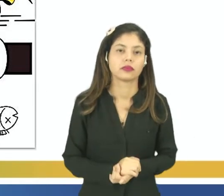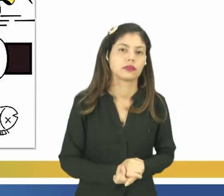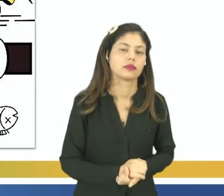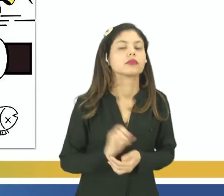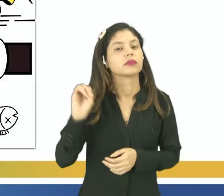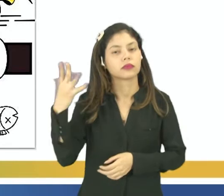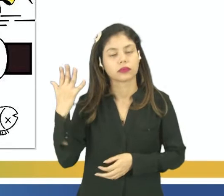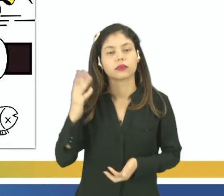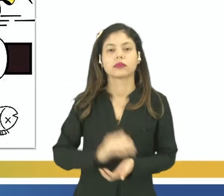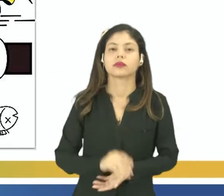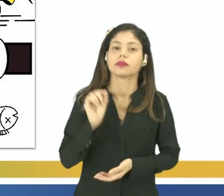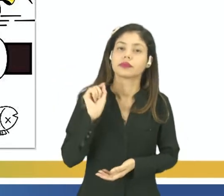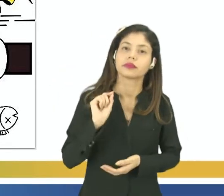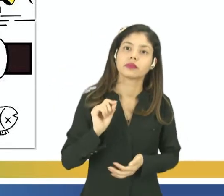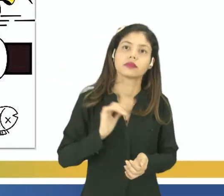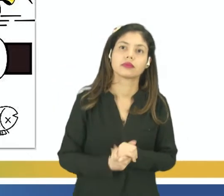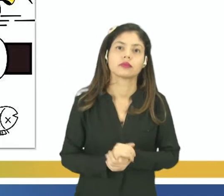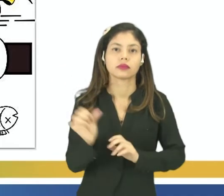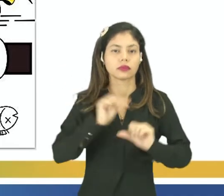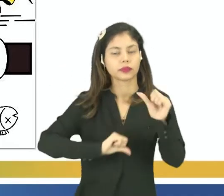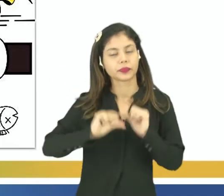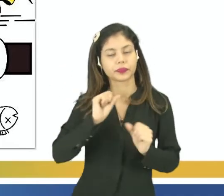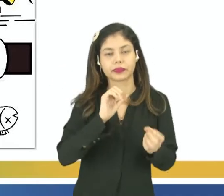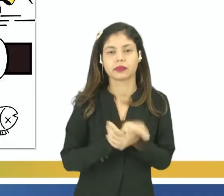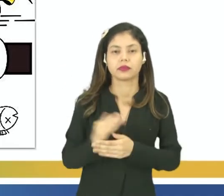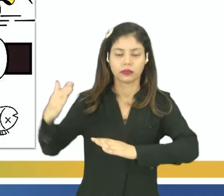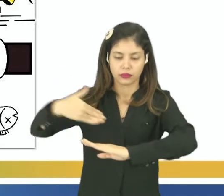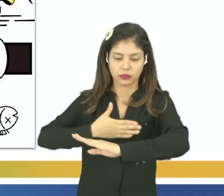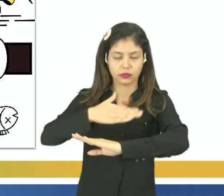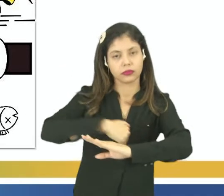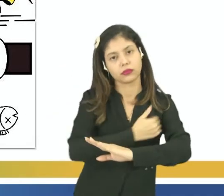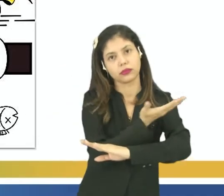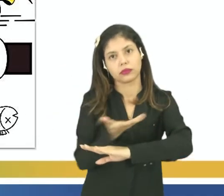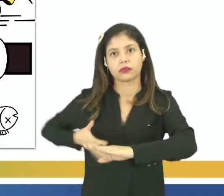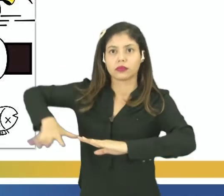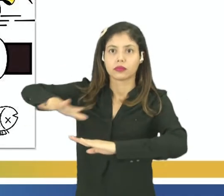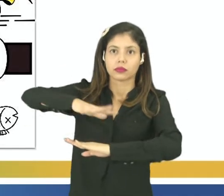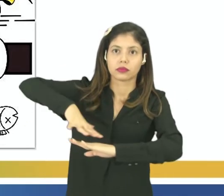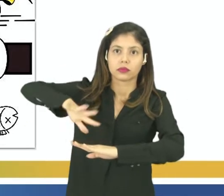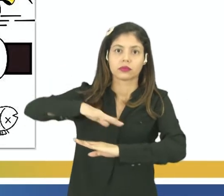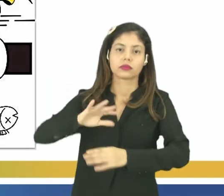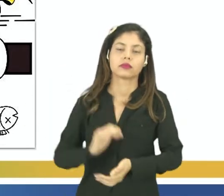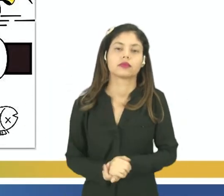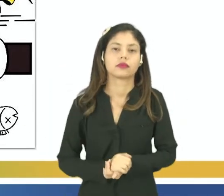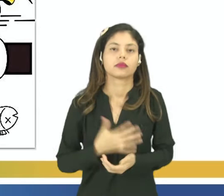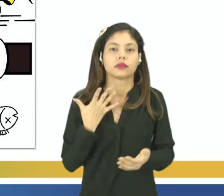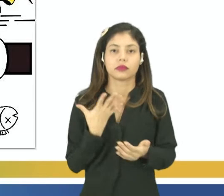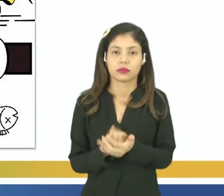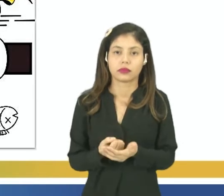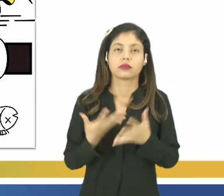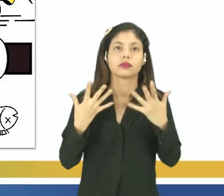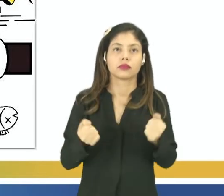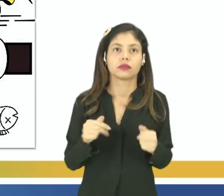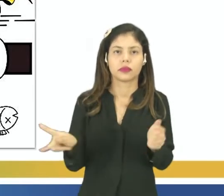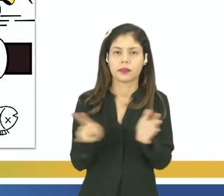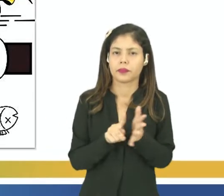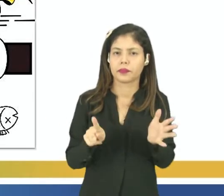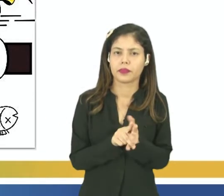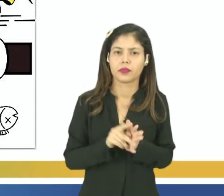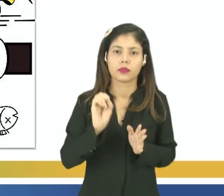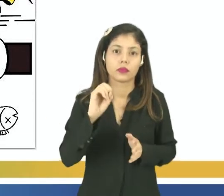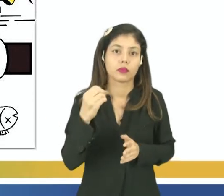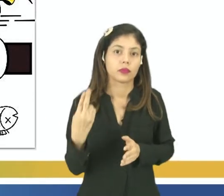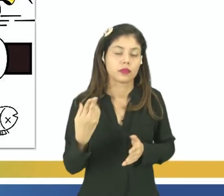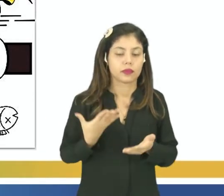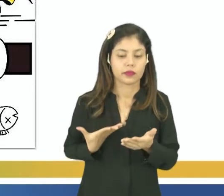Ele acontece devido o quê? Alterações no ecossistema, que como eu falei pra vocês, pode ser a adição de algum determinado produto, ou a